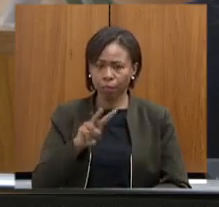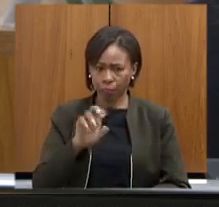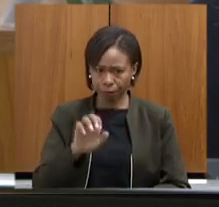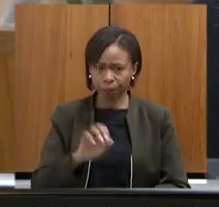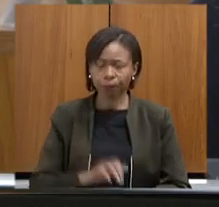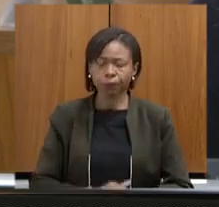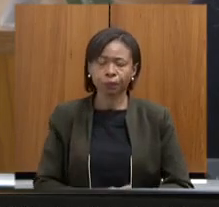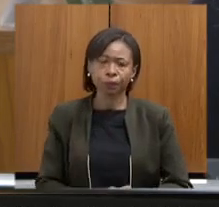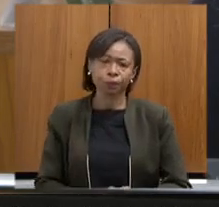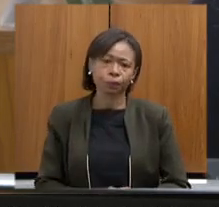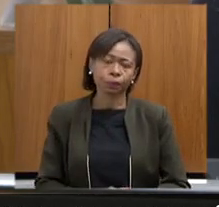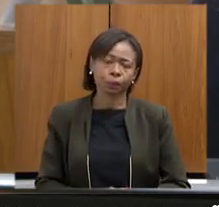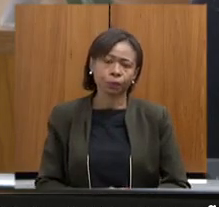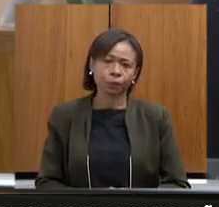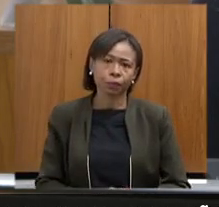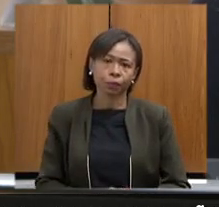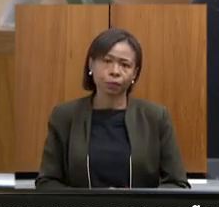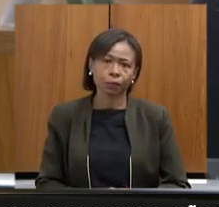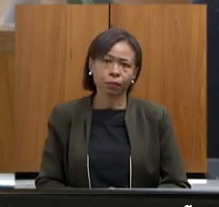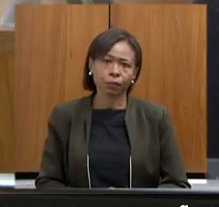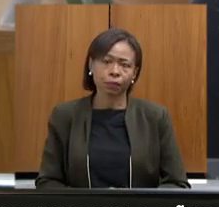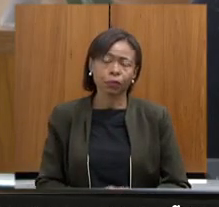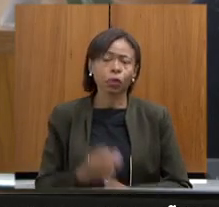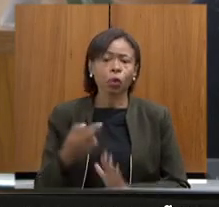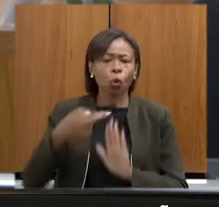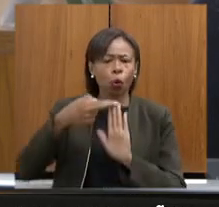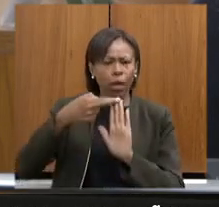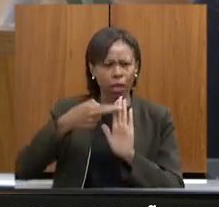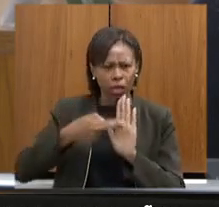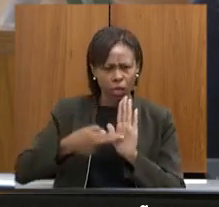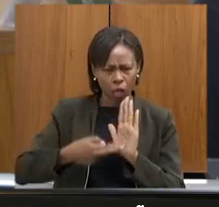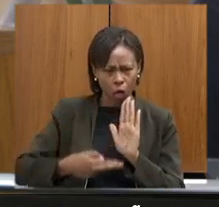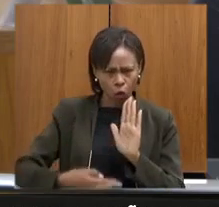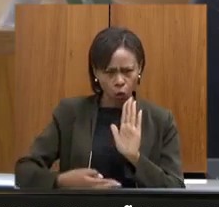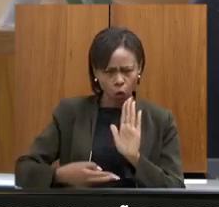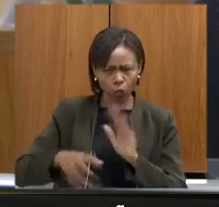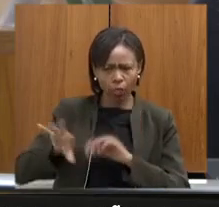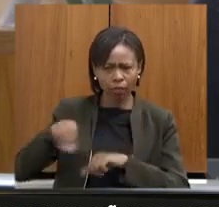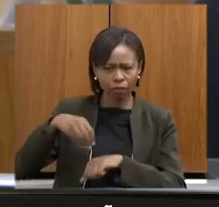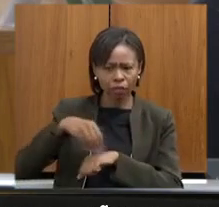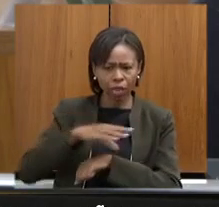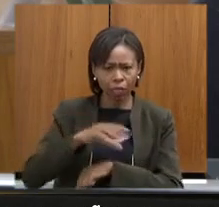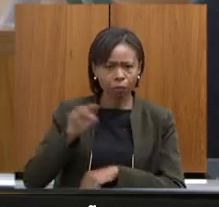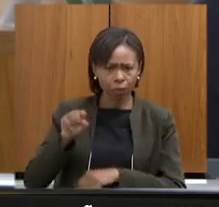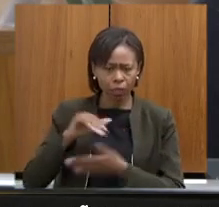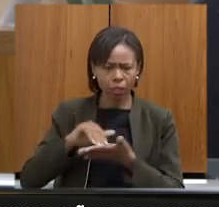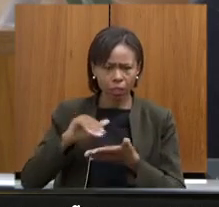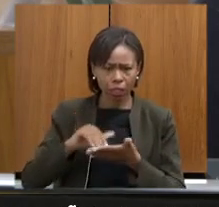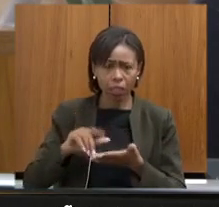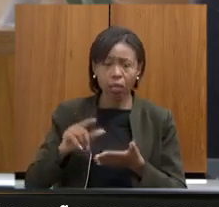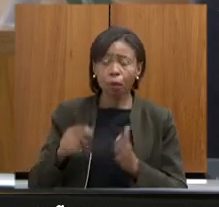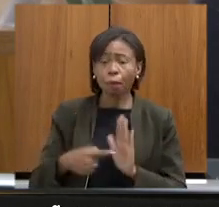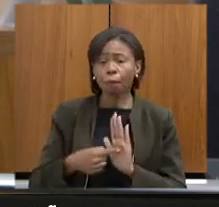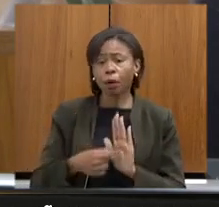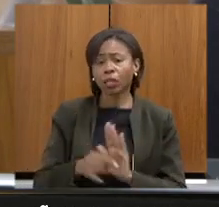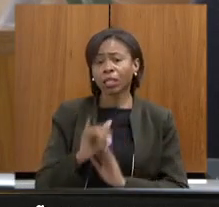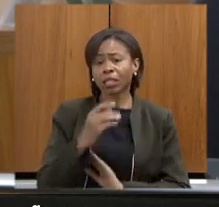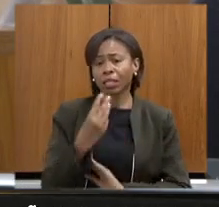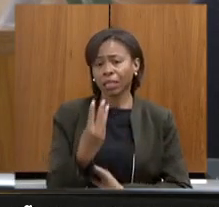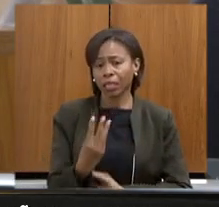secretária o relatório enviado pela SEMAD menciona três editais de chamada pública